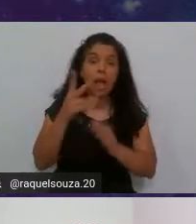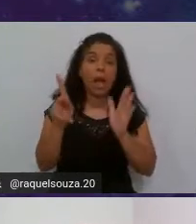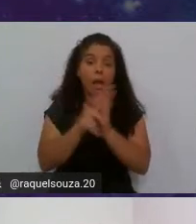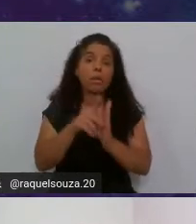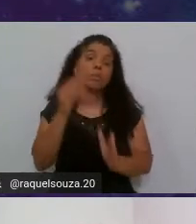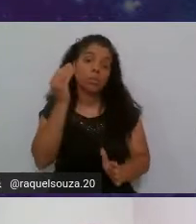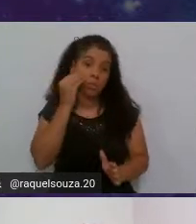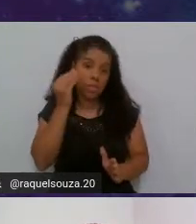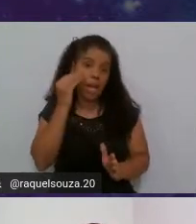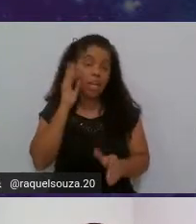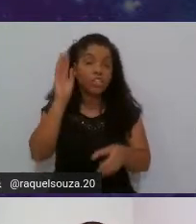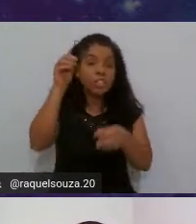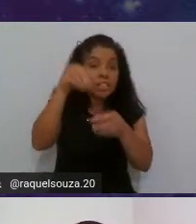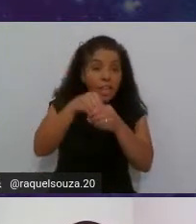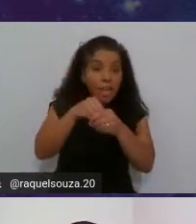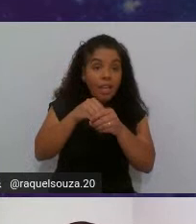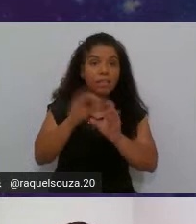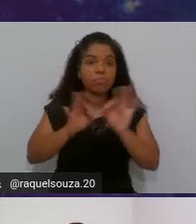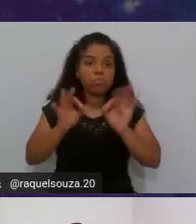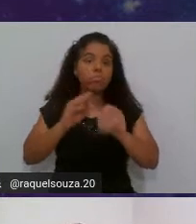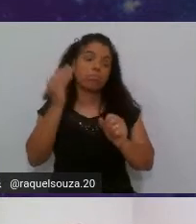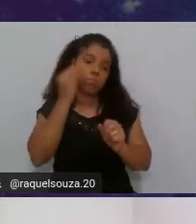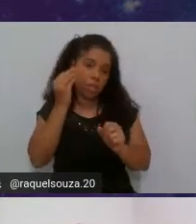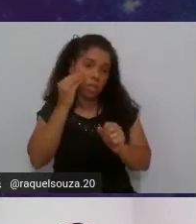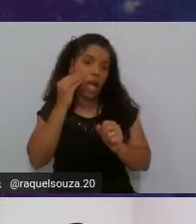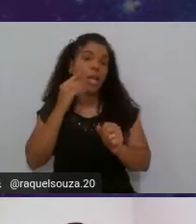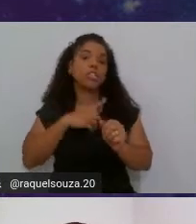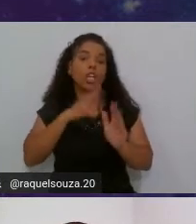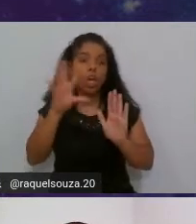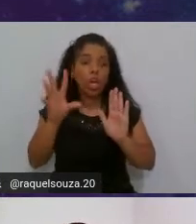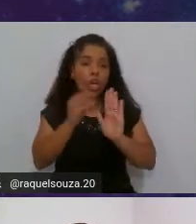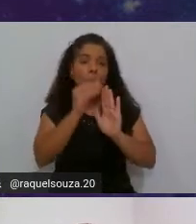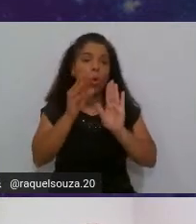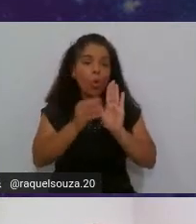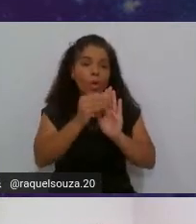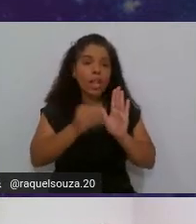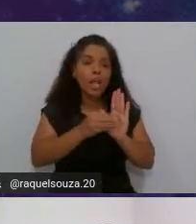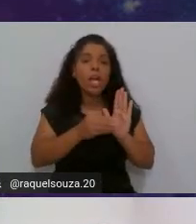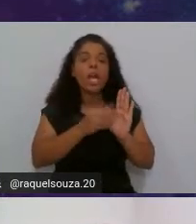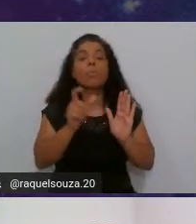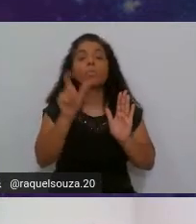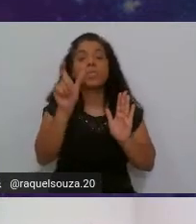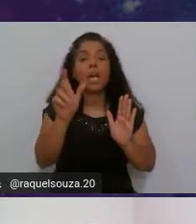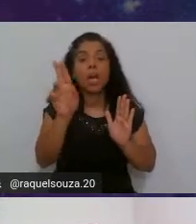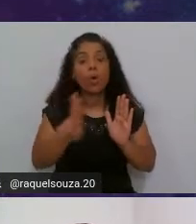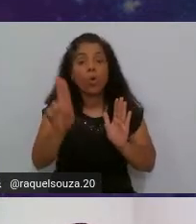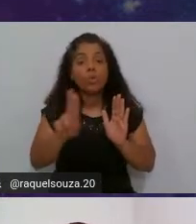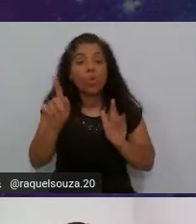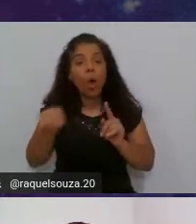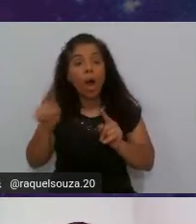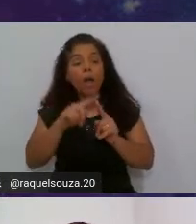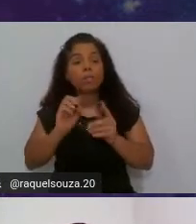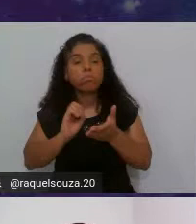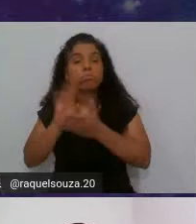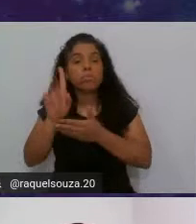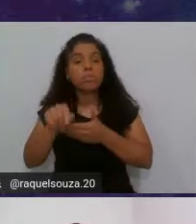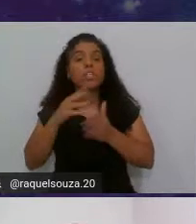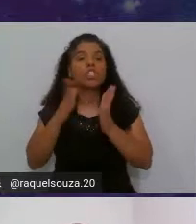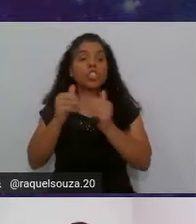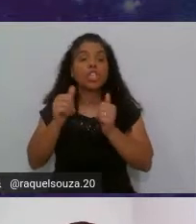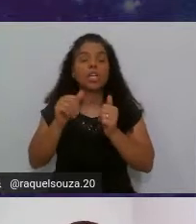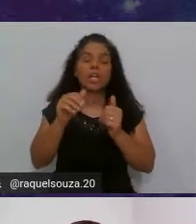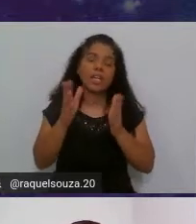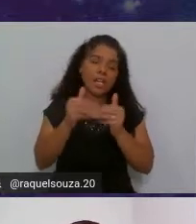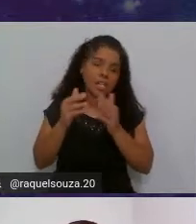e dentro desse plano de teste incluiremos usuários para realizar os envios de requisições